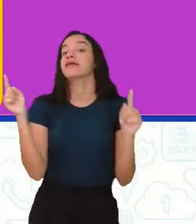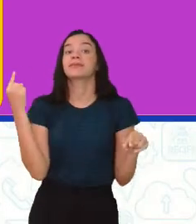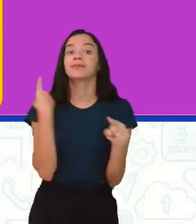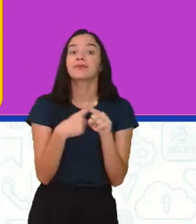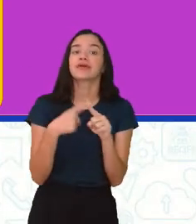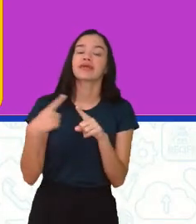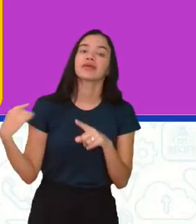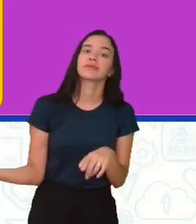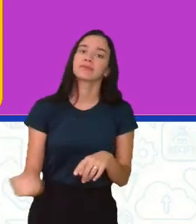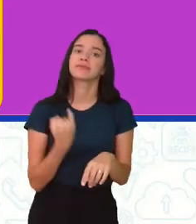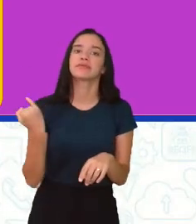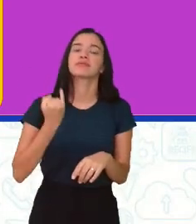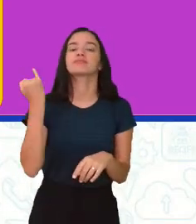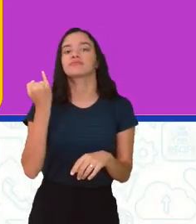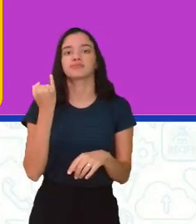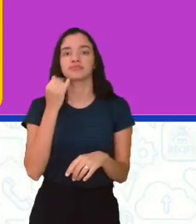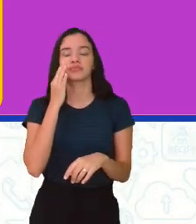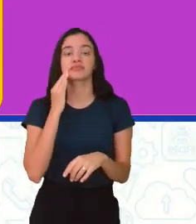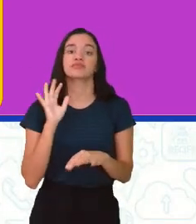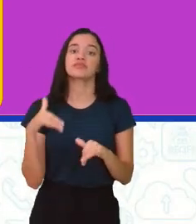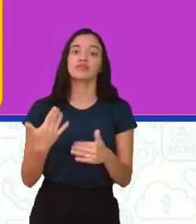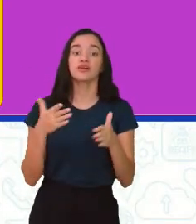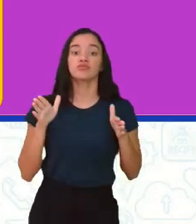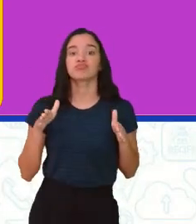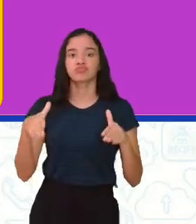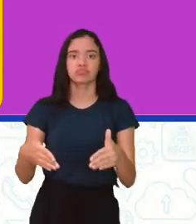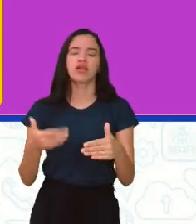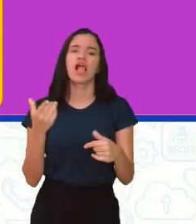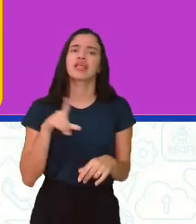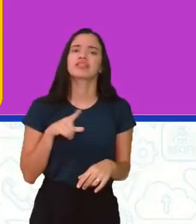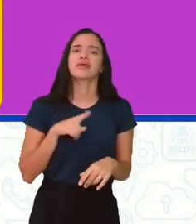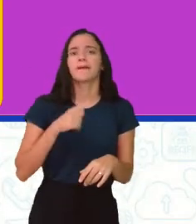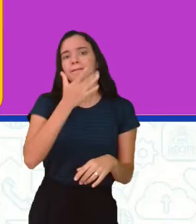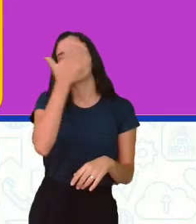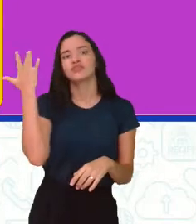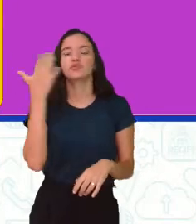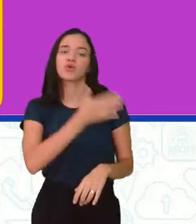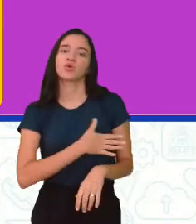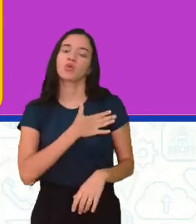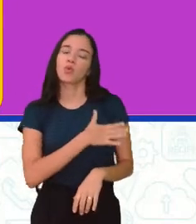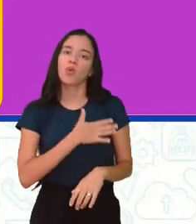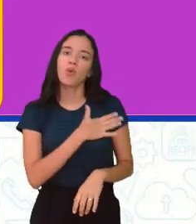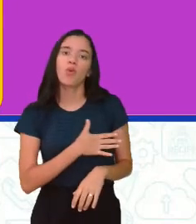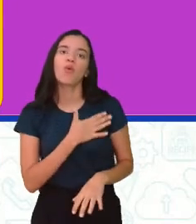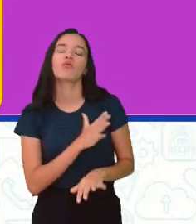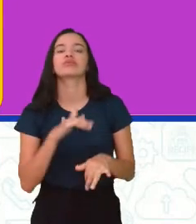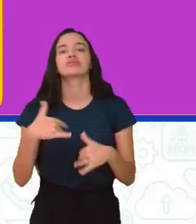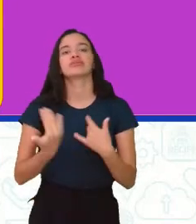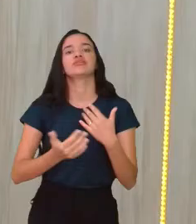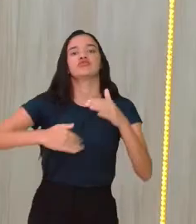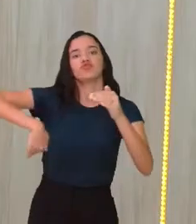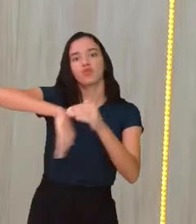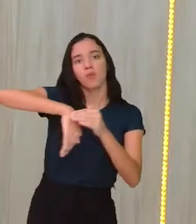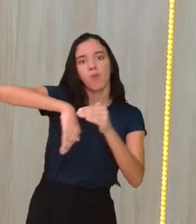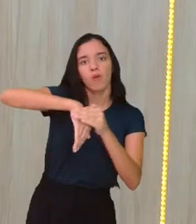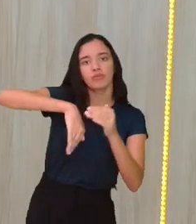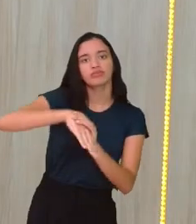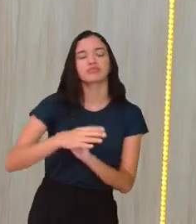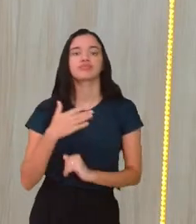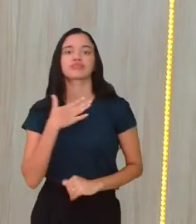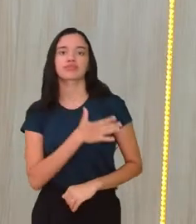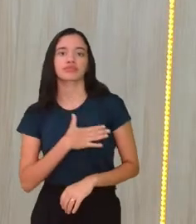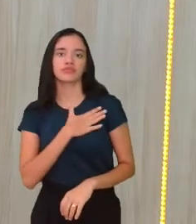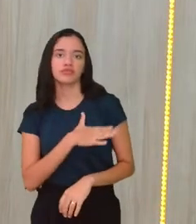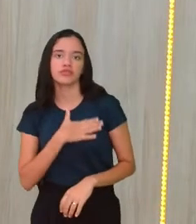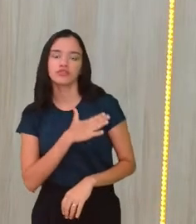é importante também deixar ela exclusiva. Tem pessoas que gostam de jogar lá seu futebol, gostam de